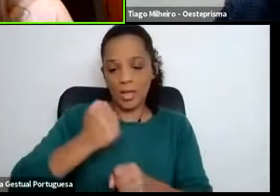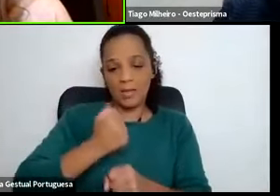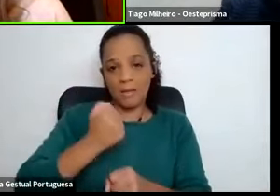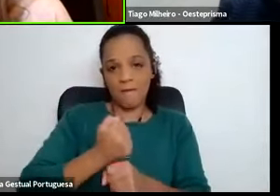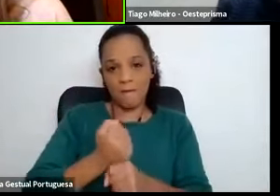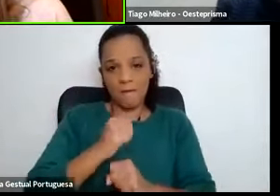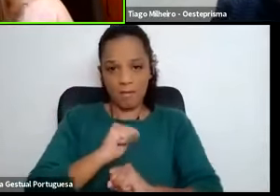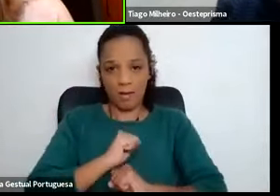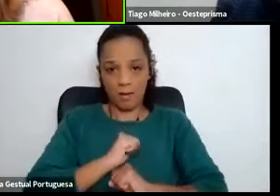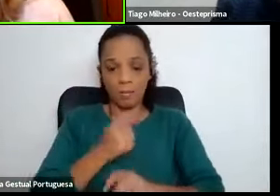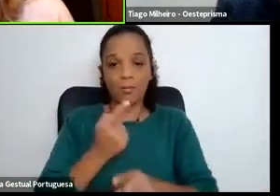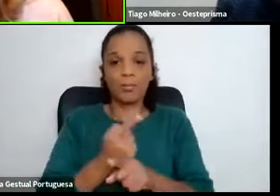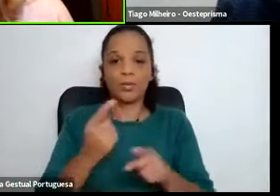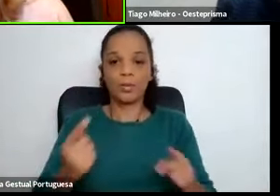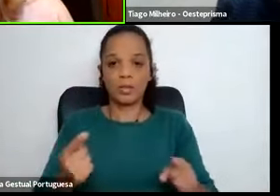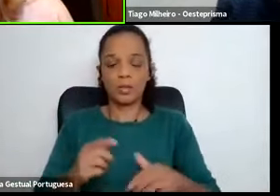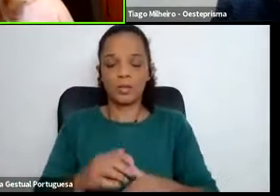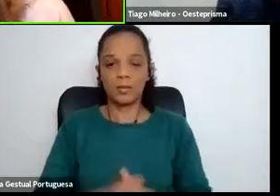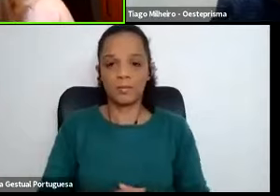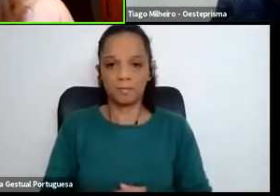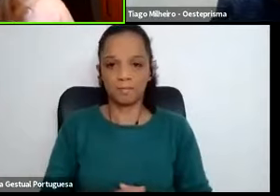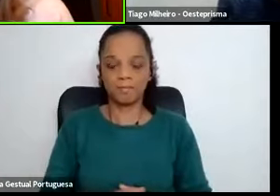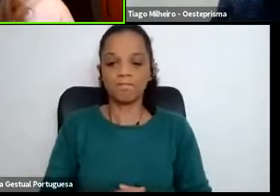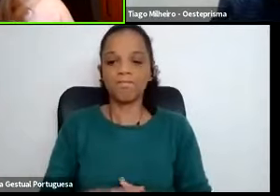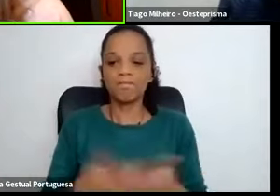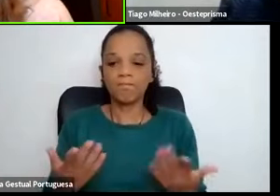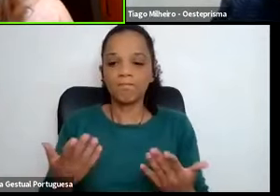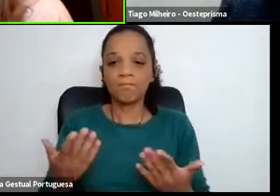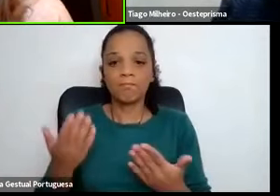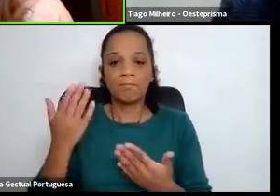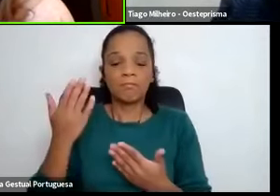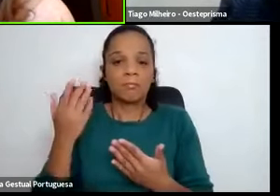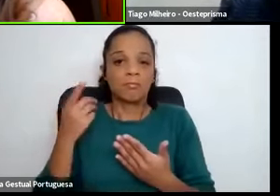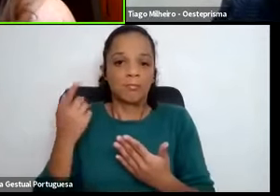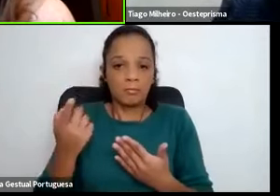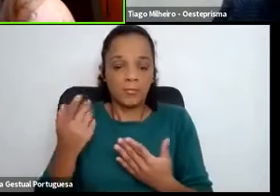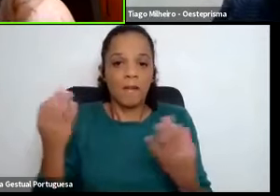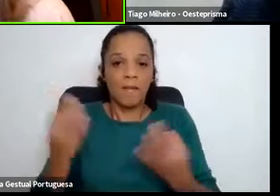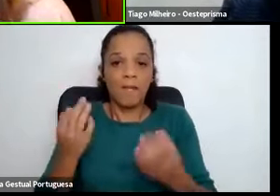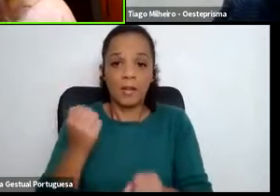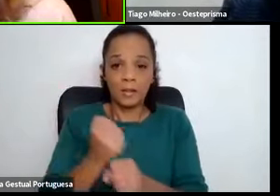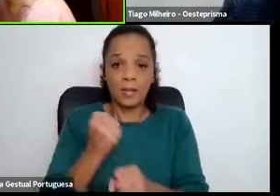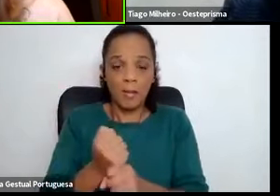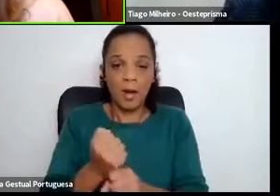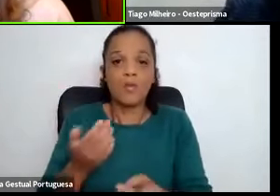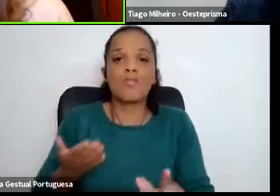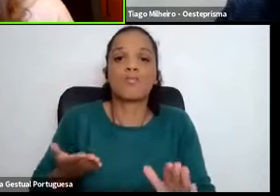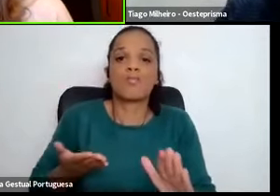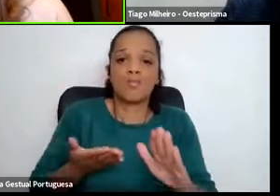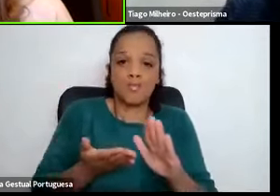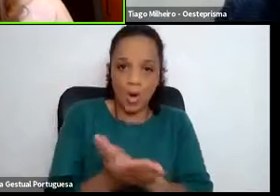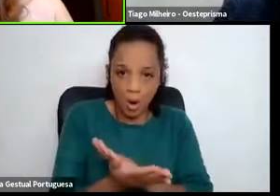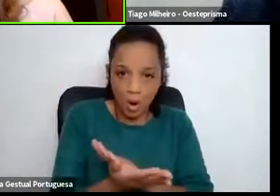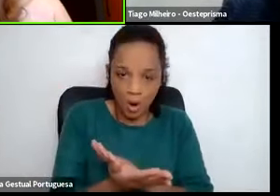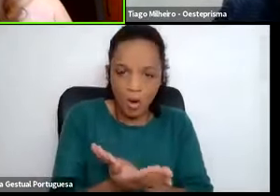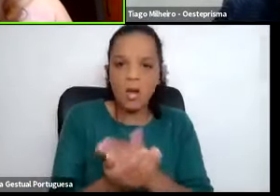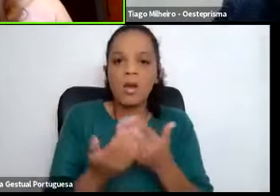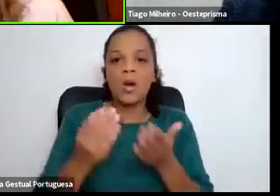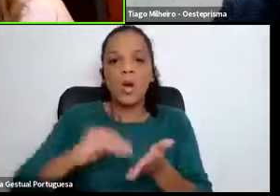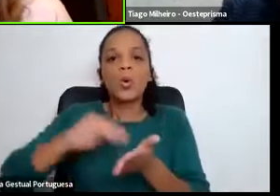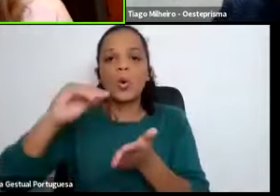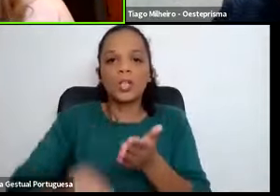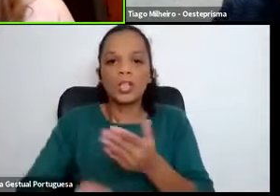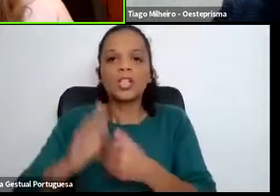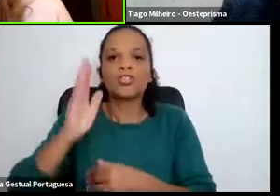Uma vez que o que ficou para trás é a conquista do emprego, agora que a pessoa foi contratada,